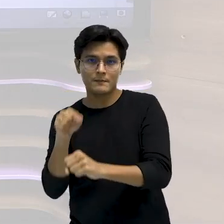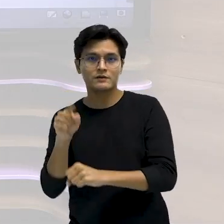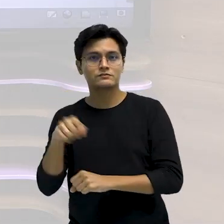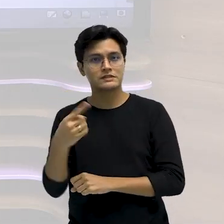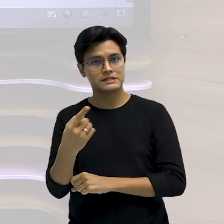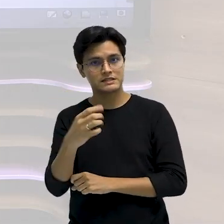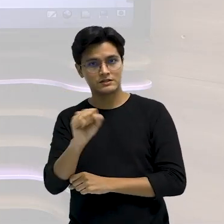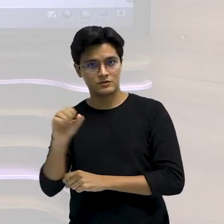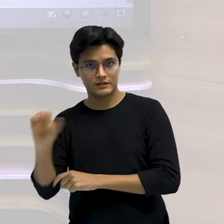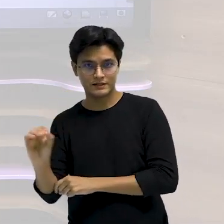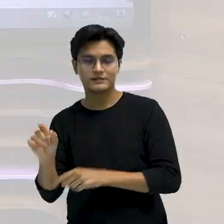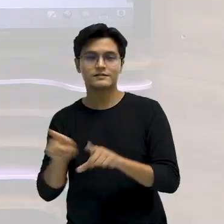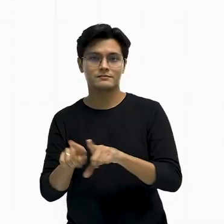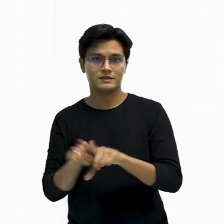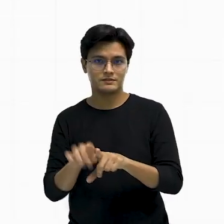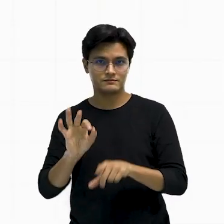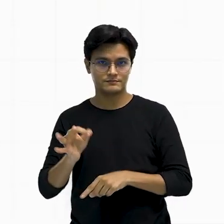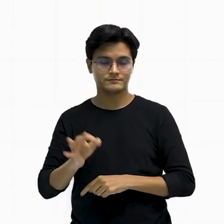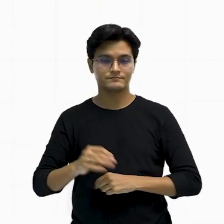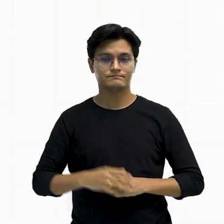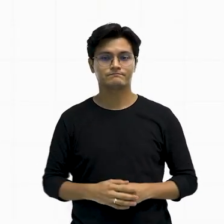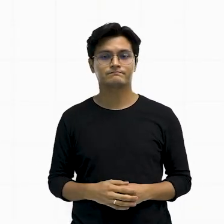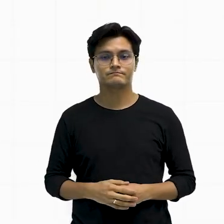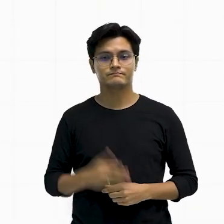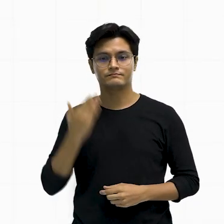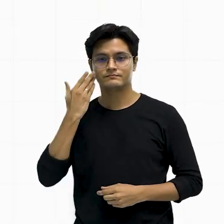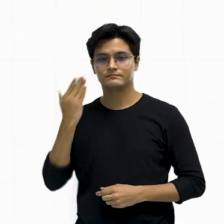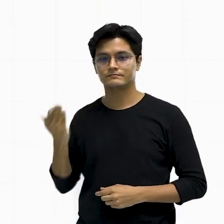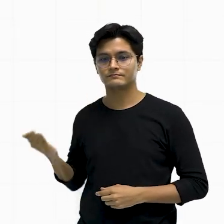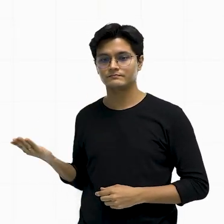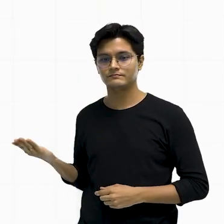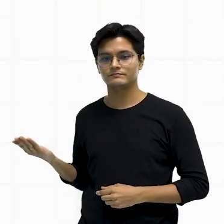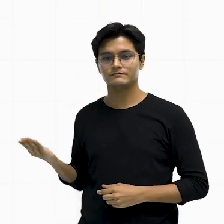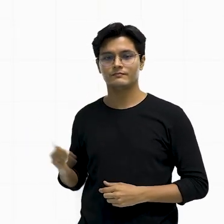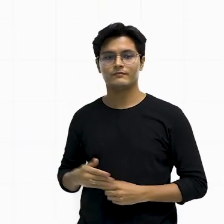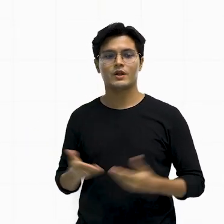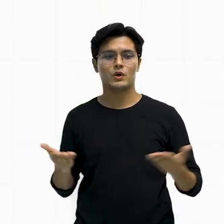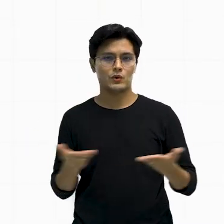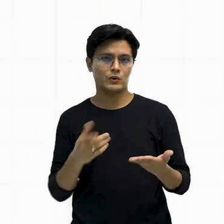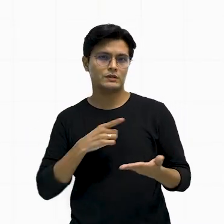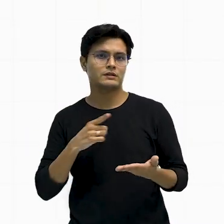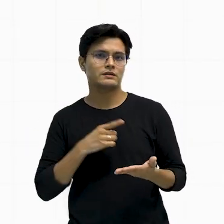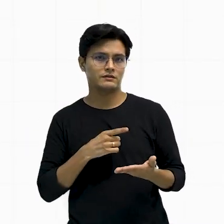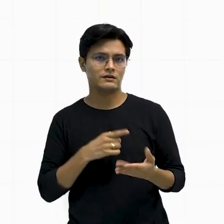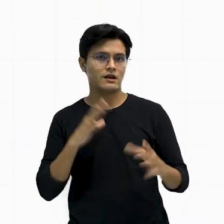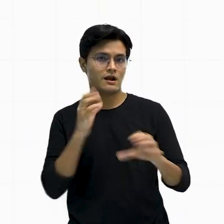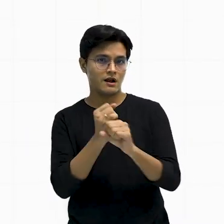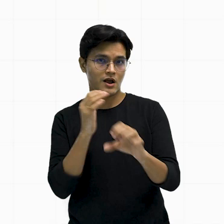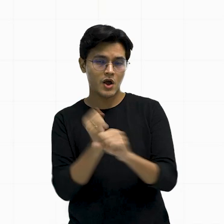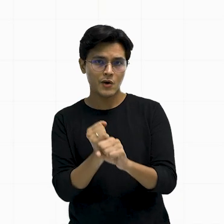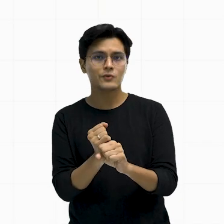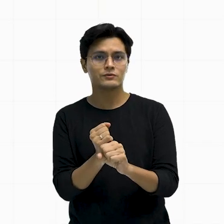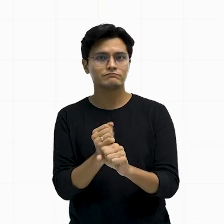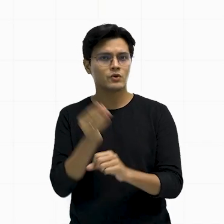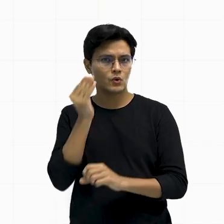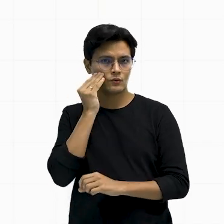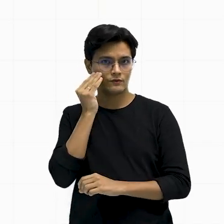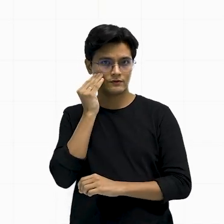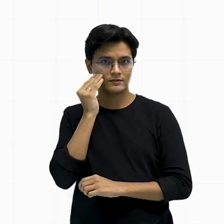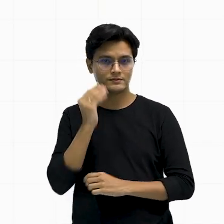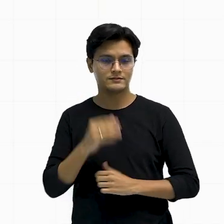Bacana? Vamos seguindo. E aí eu trouxe para vocês aqui o cálculo, só para a gente conferir mesmo.